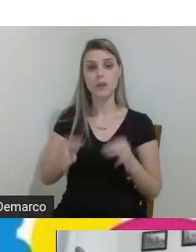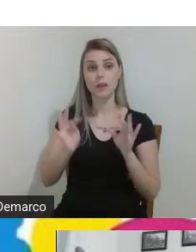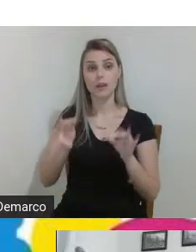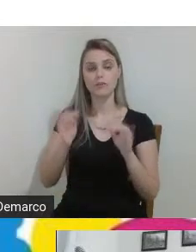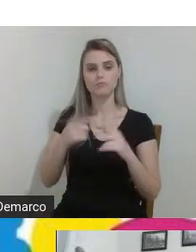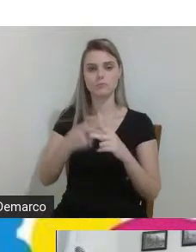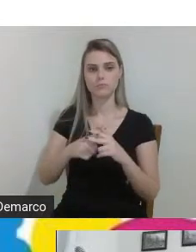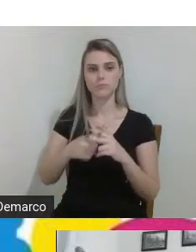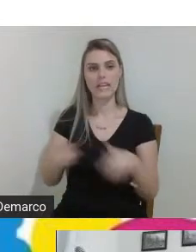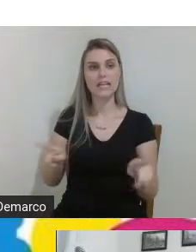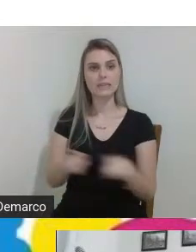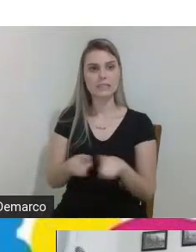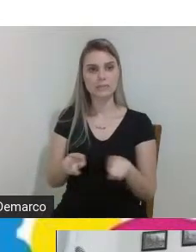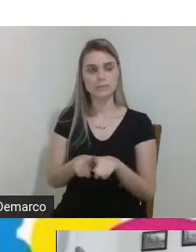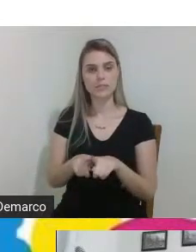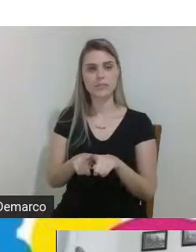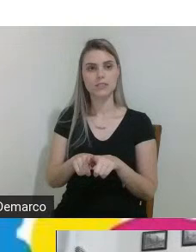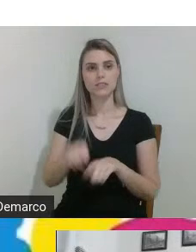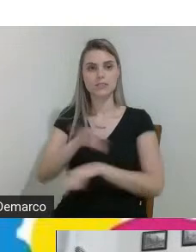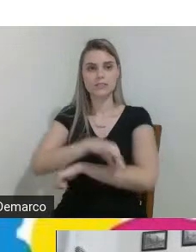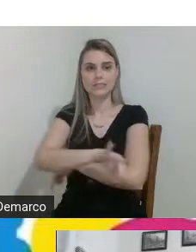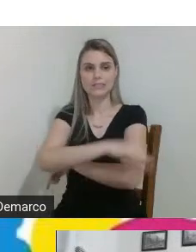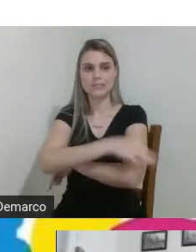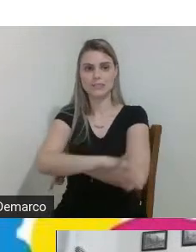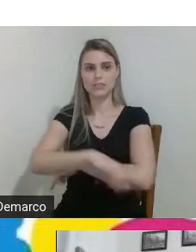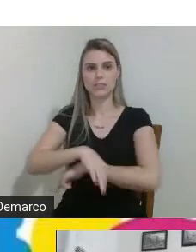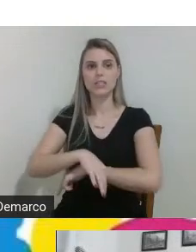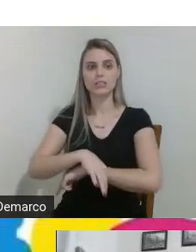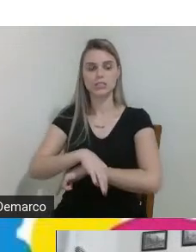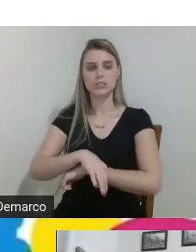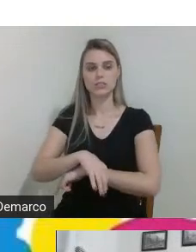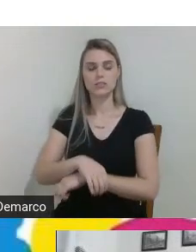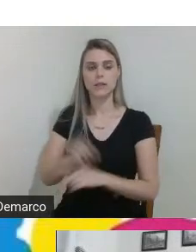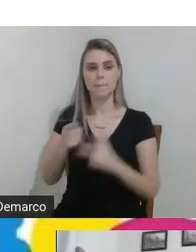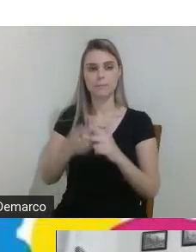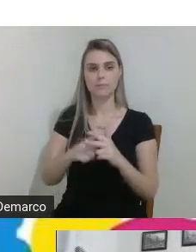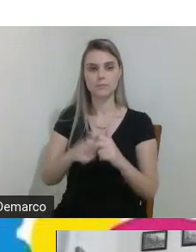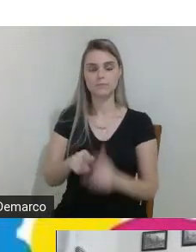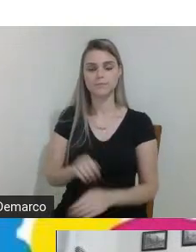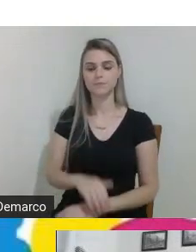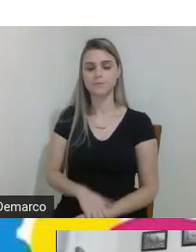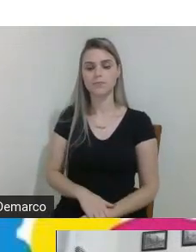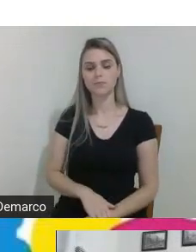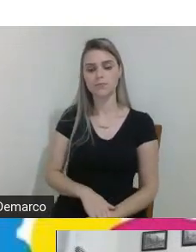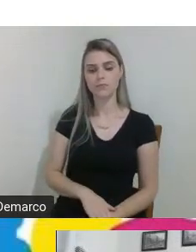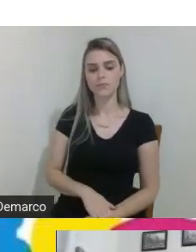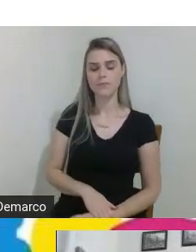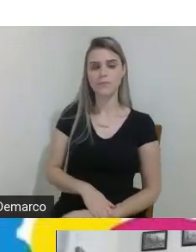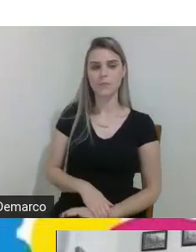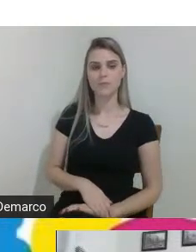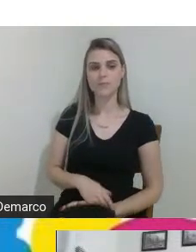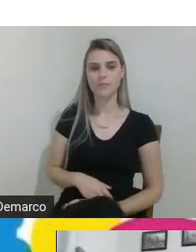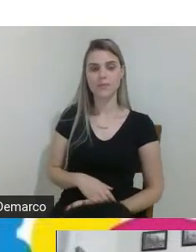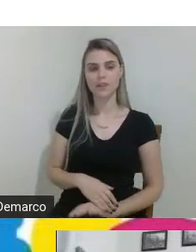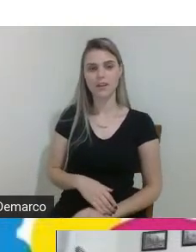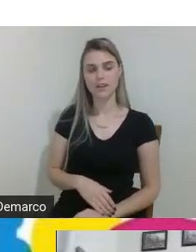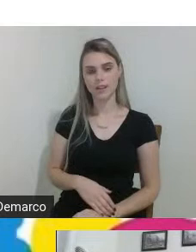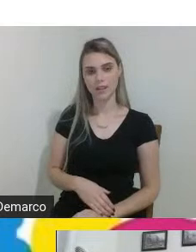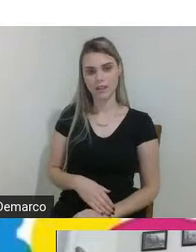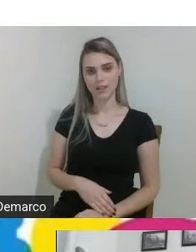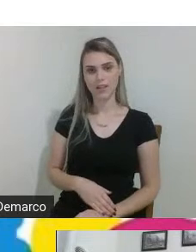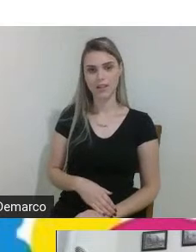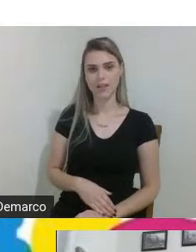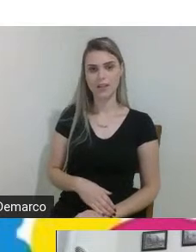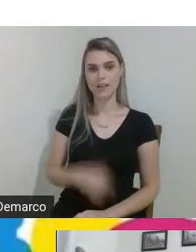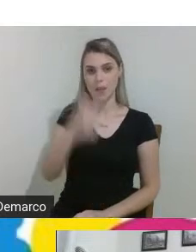e também na engenharia mecânica eu sou um vou me descrever aqui né sou